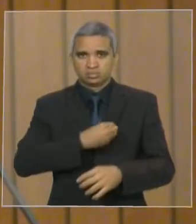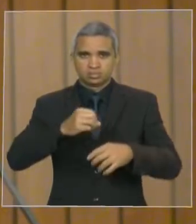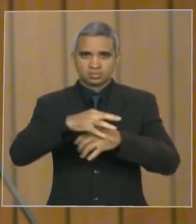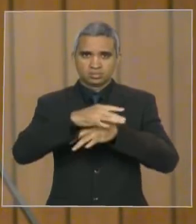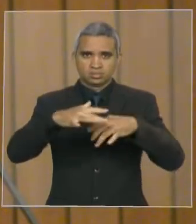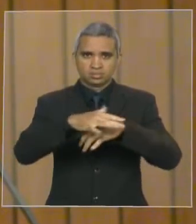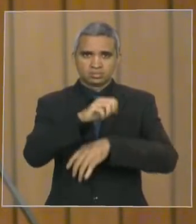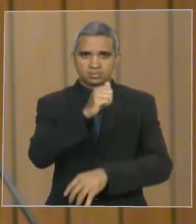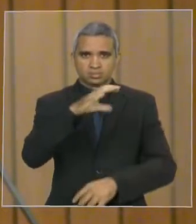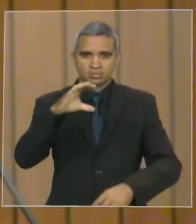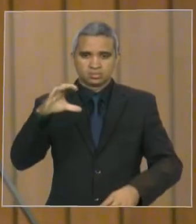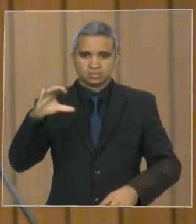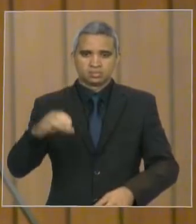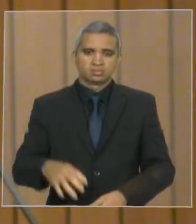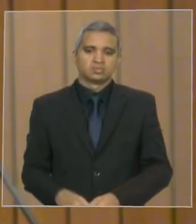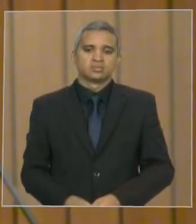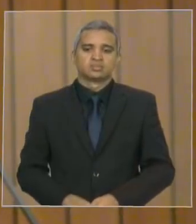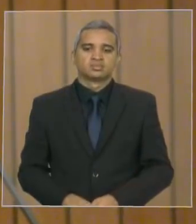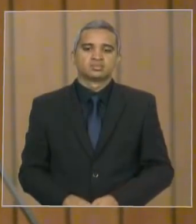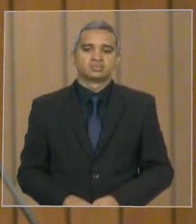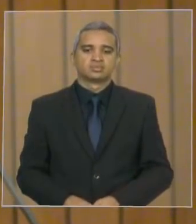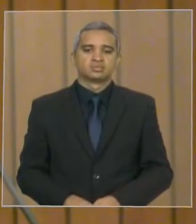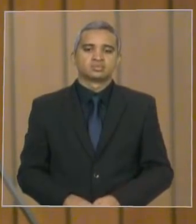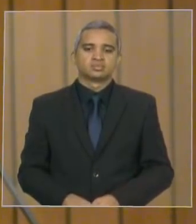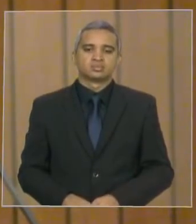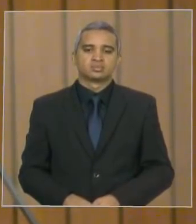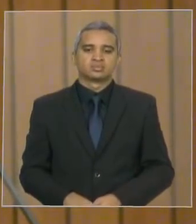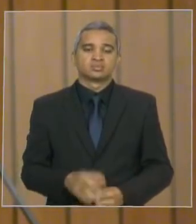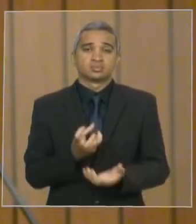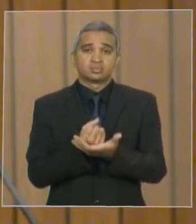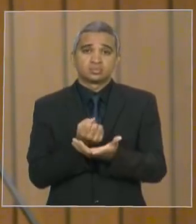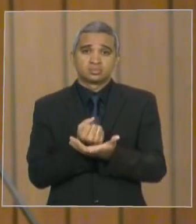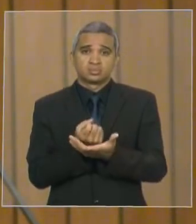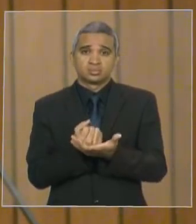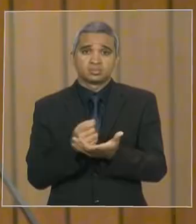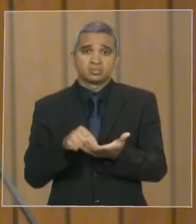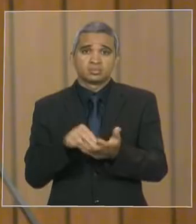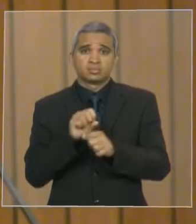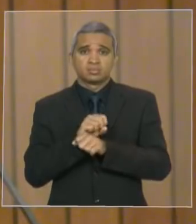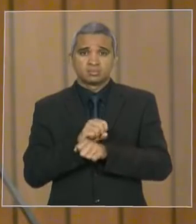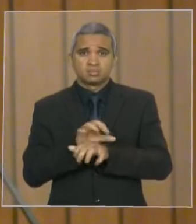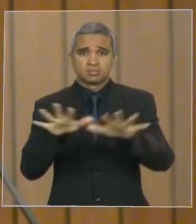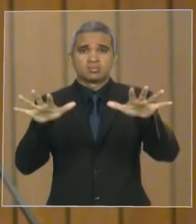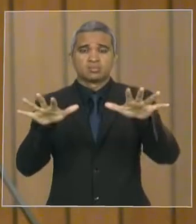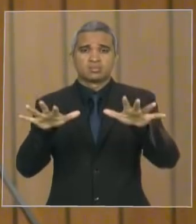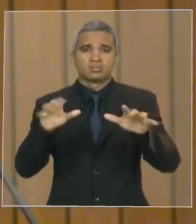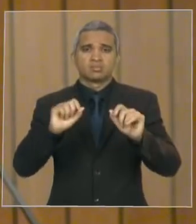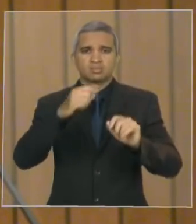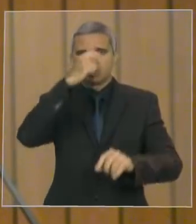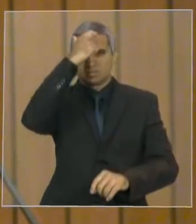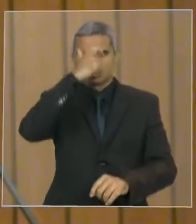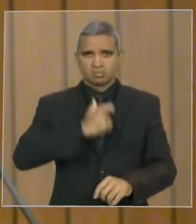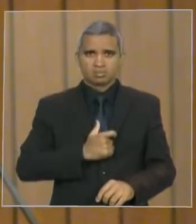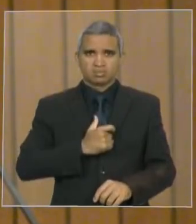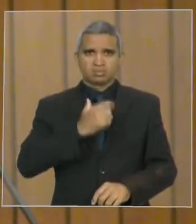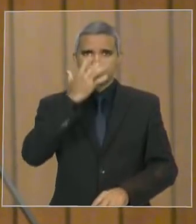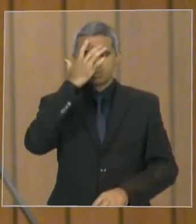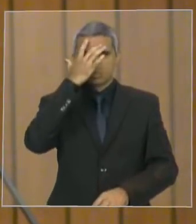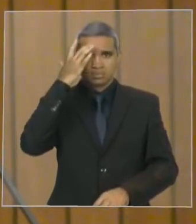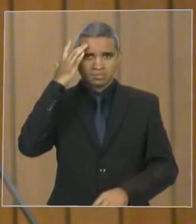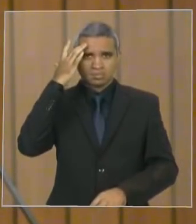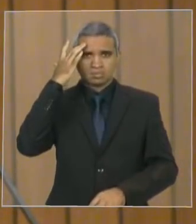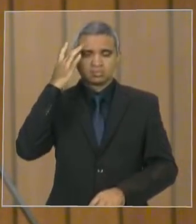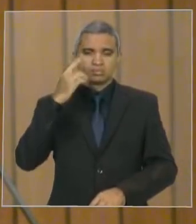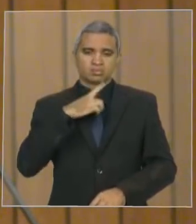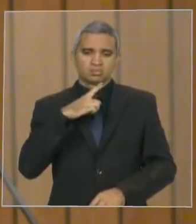aonde tratava sobre a minha pessoa com palavras de